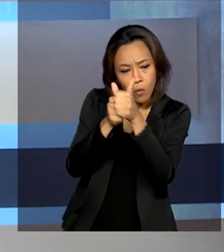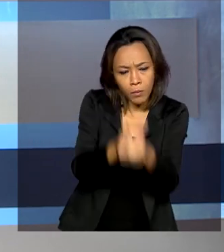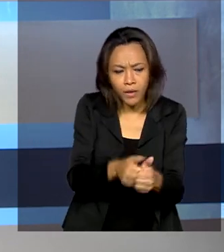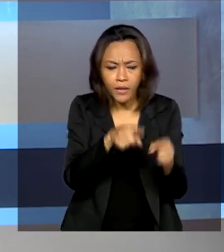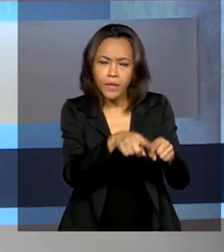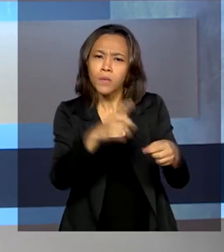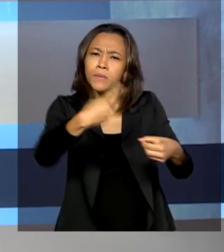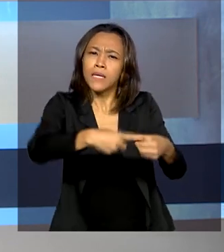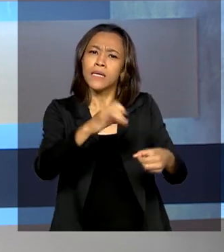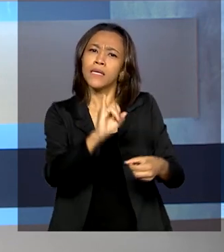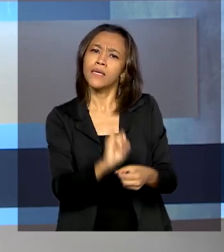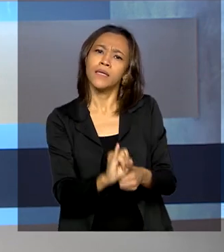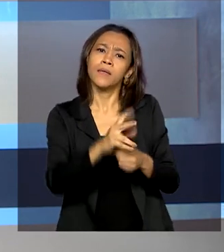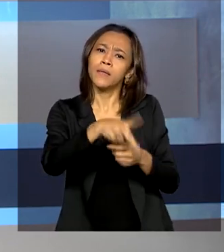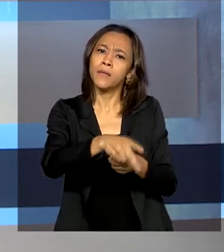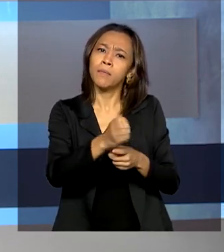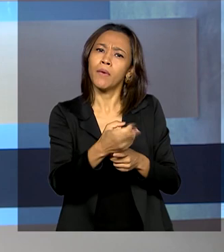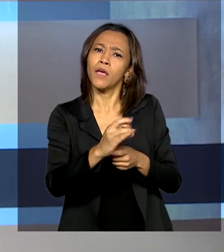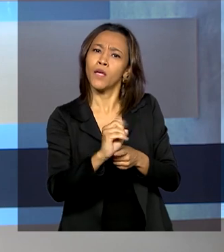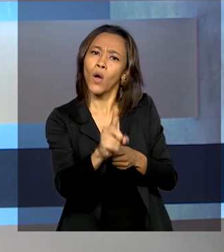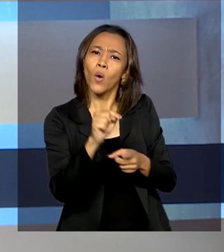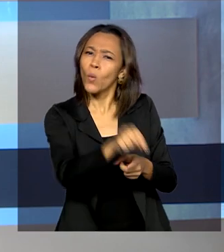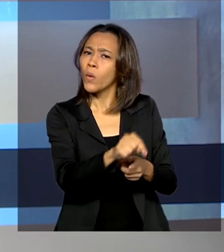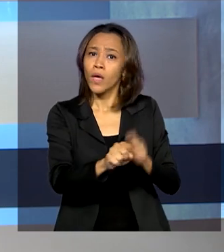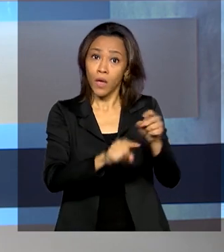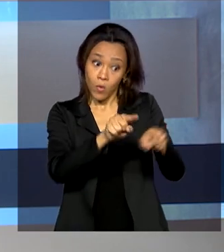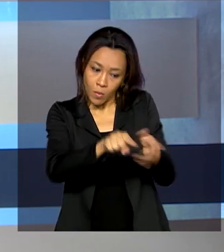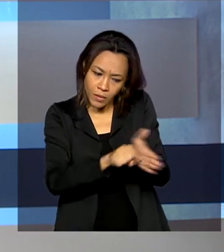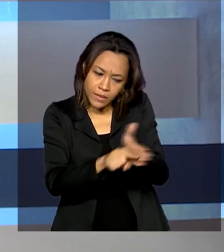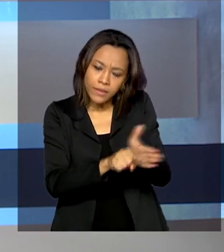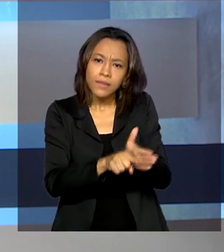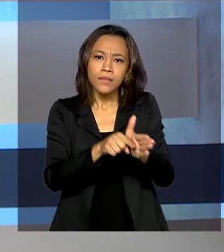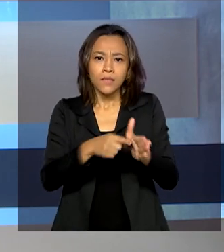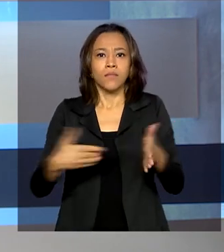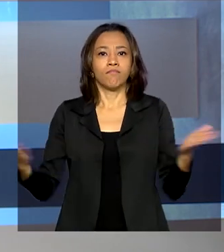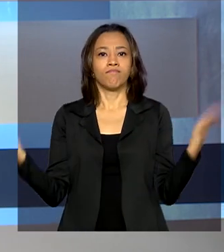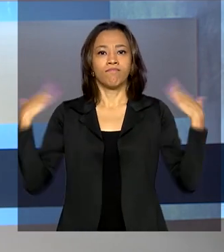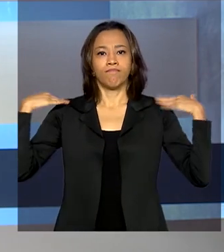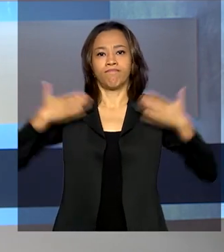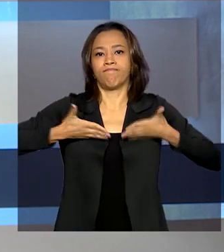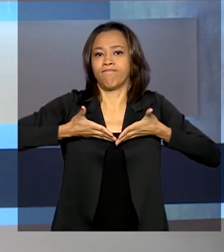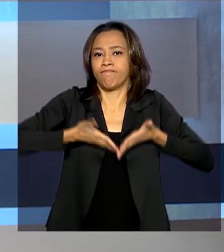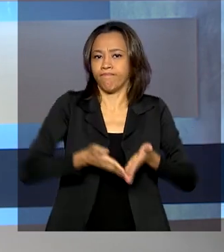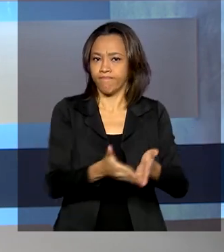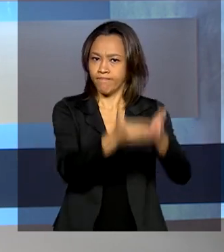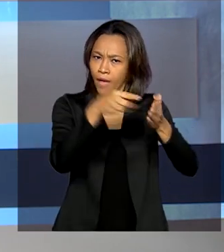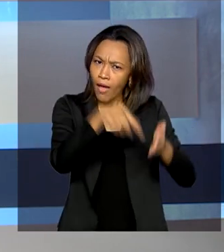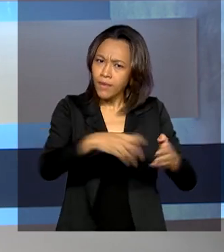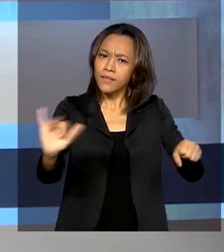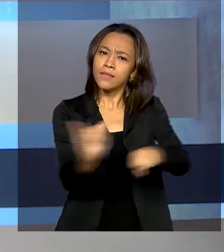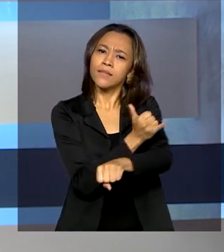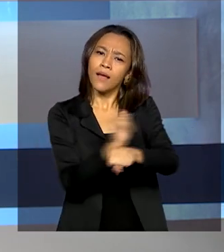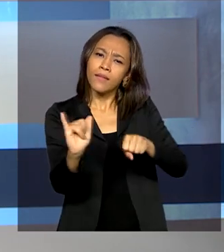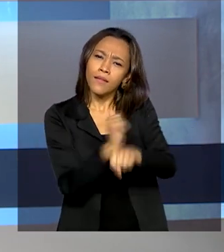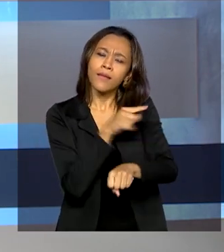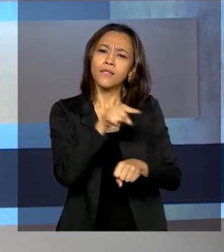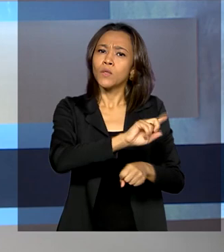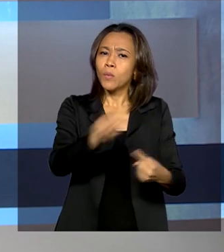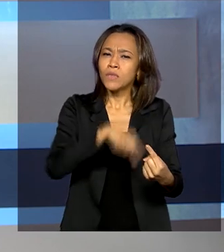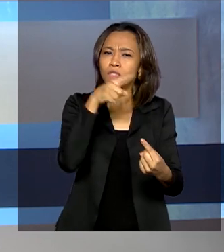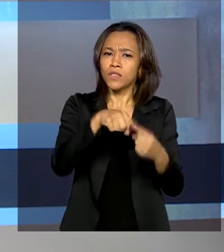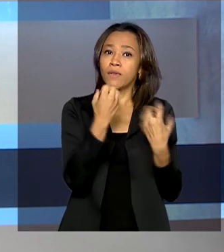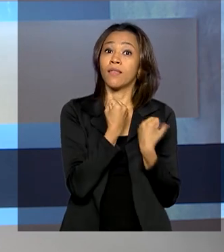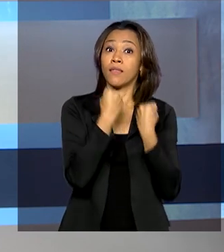início de mais uma etapa do Programa Nuclear da Marinha. A iniciativa faz parte da Estratégia Nacional para Preservar e Defender as